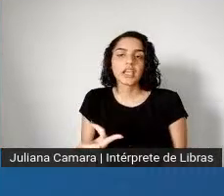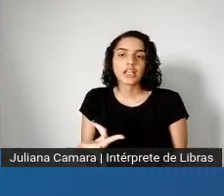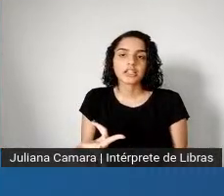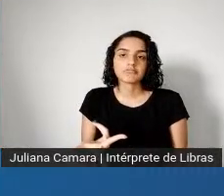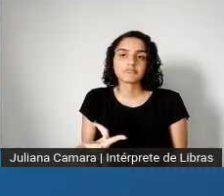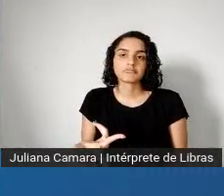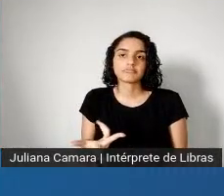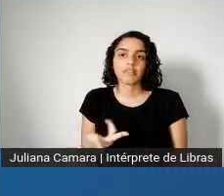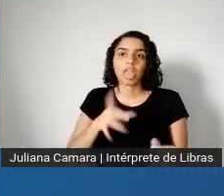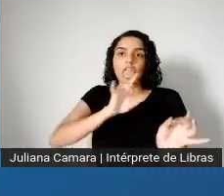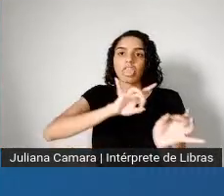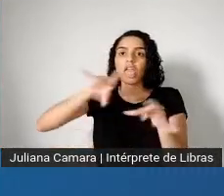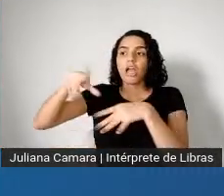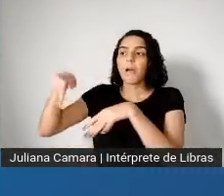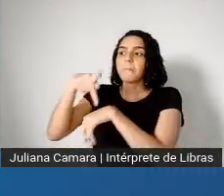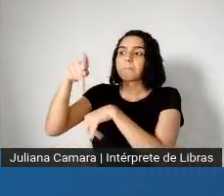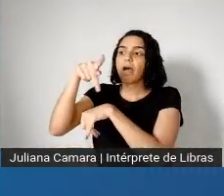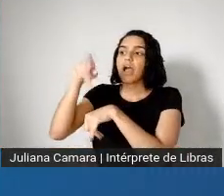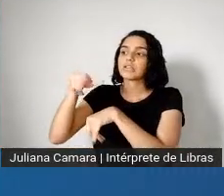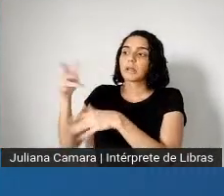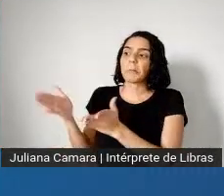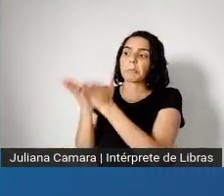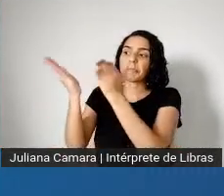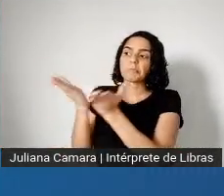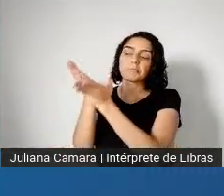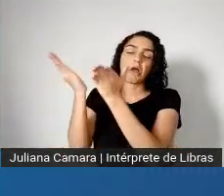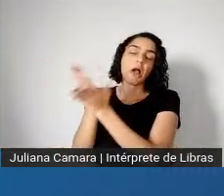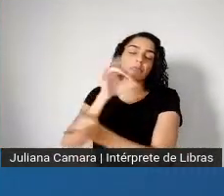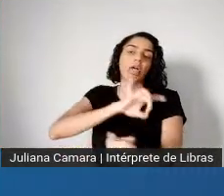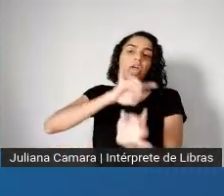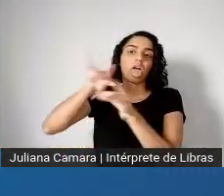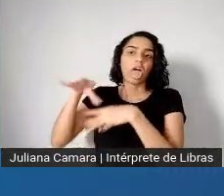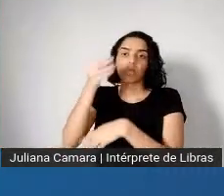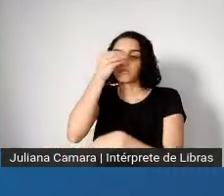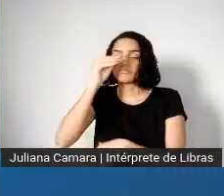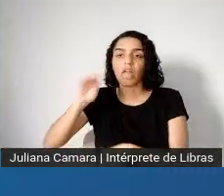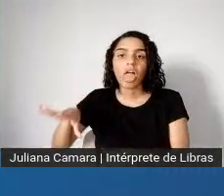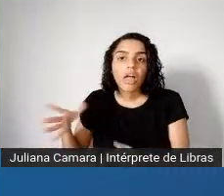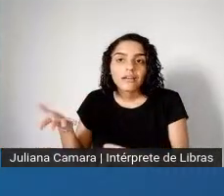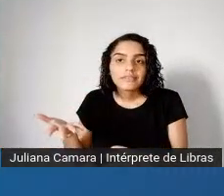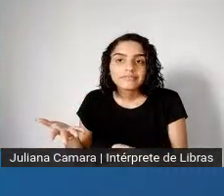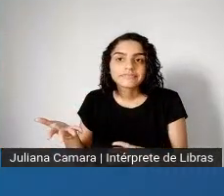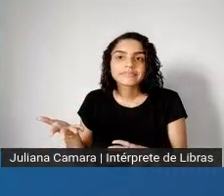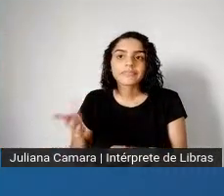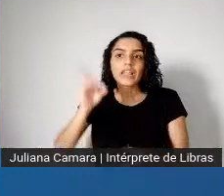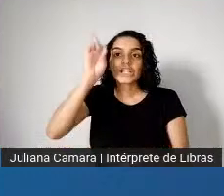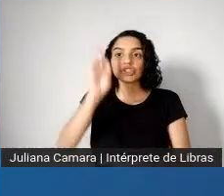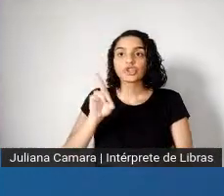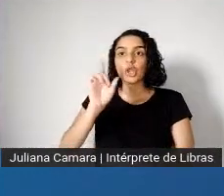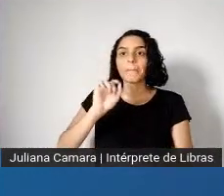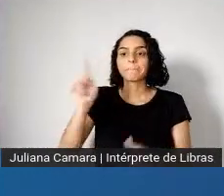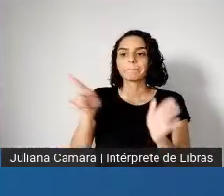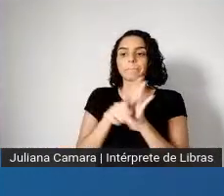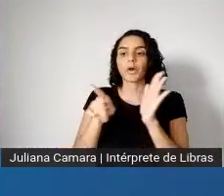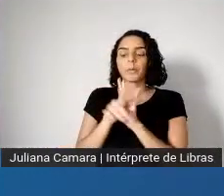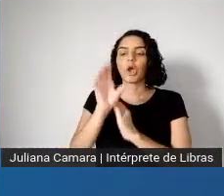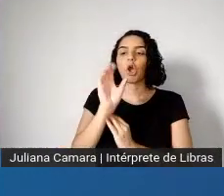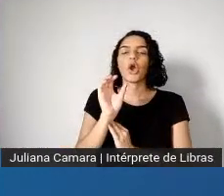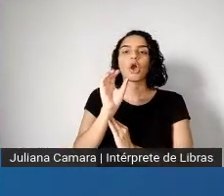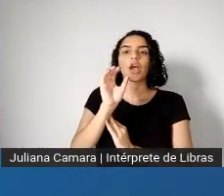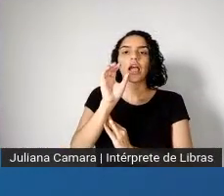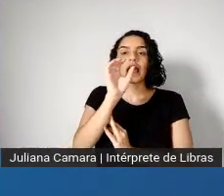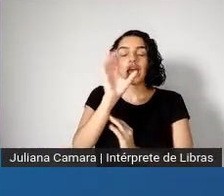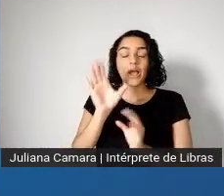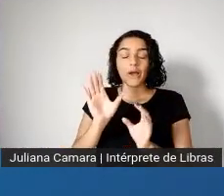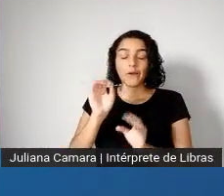deixando países e populações pobres e vulnerabilizadas para trás. A diretora da Organização Mundial do Comércio, mais uma vez,